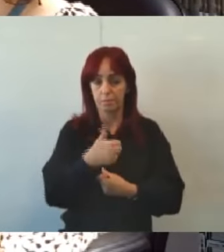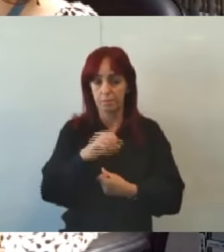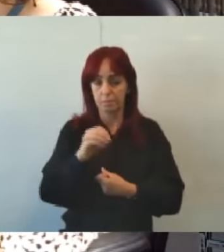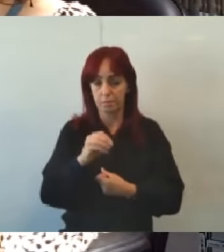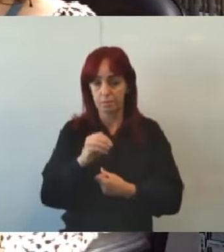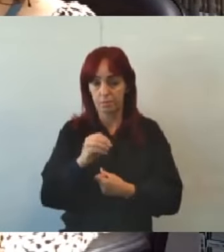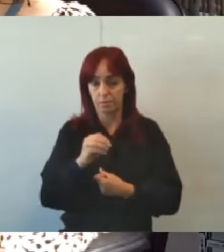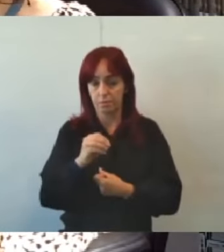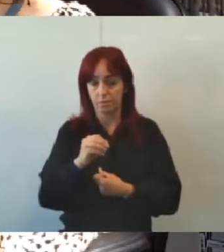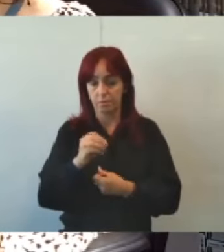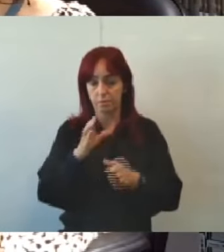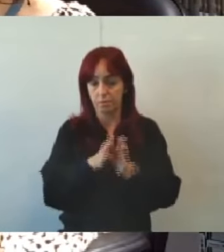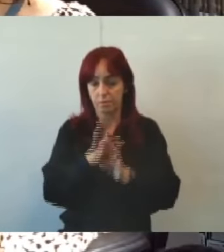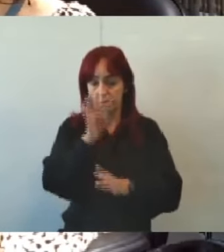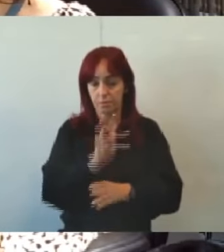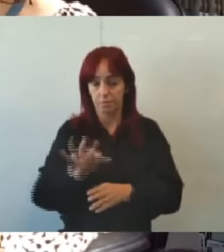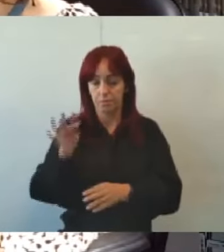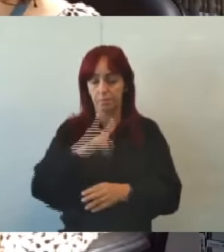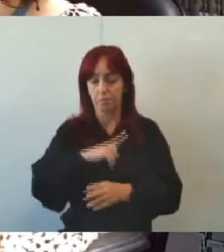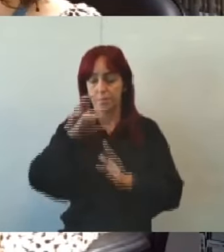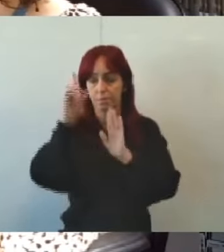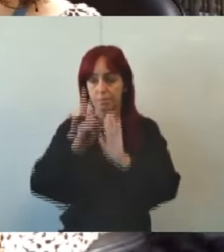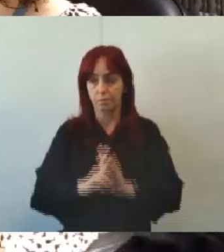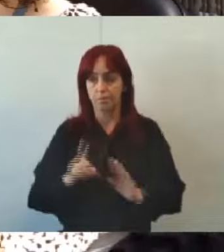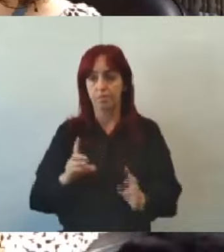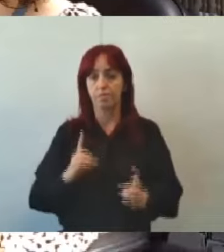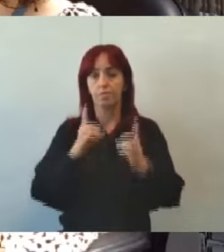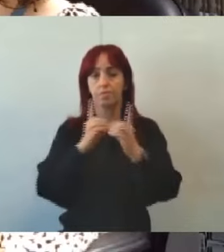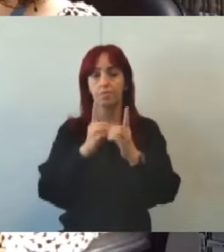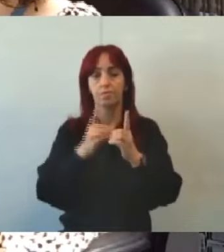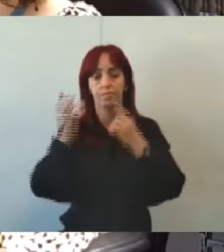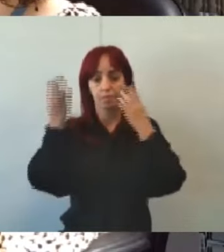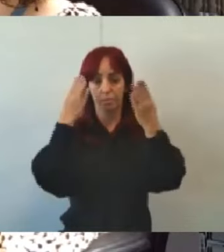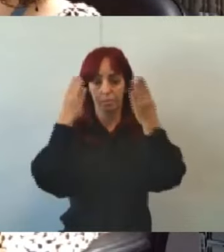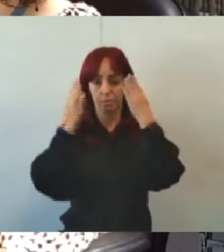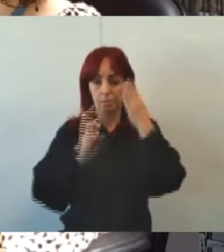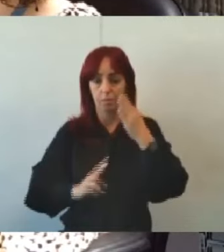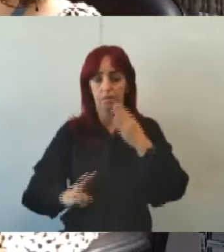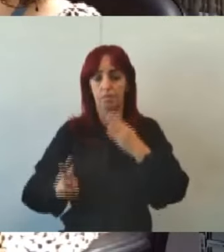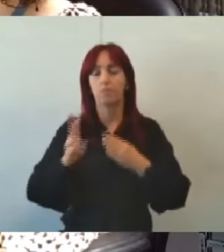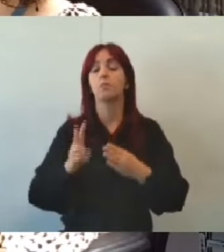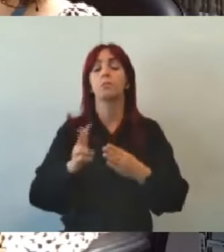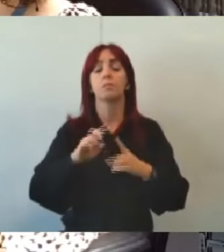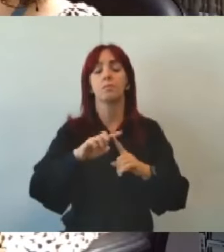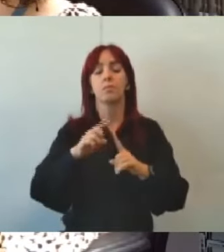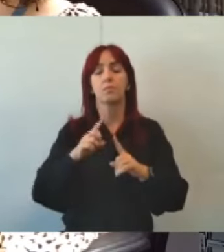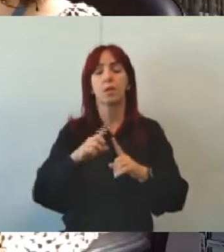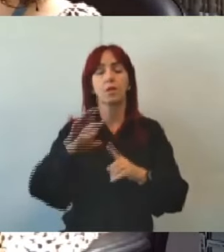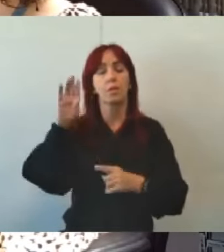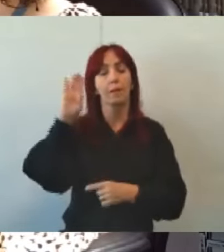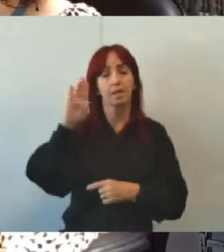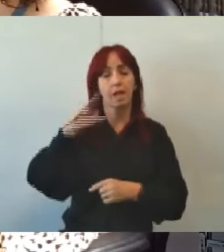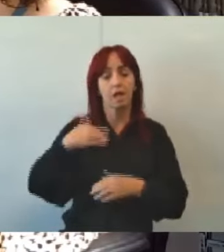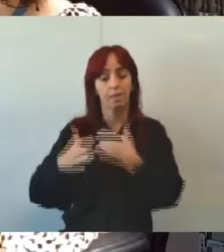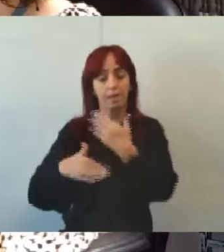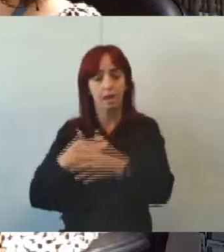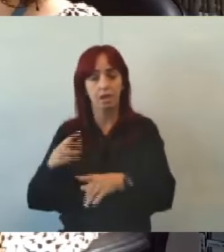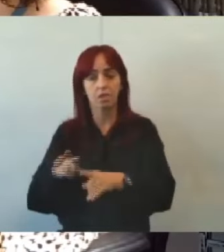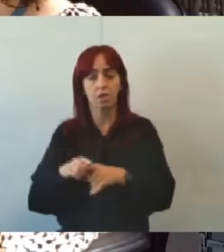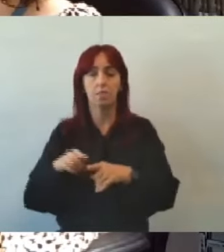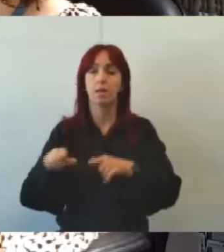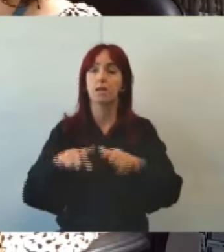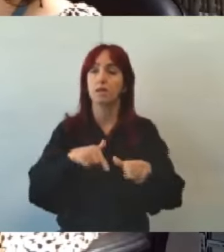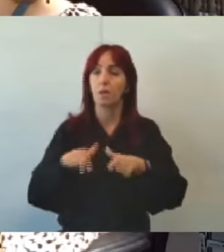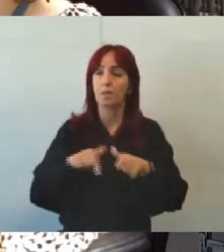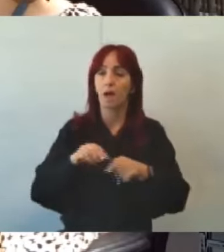10A o conselheiro tutelar tem direito a atendimento psicológico contínuo durante todo o período do mandato prestado fora de sua jornada de